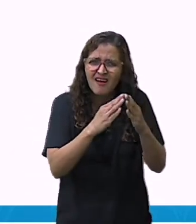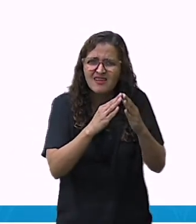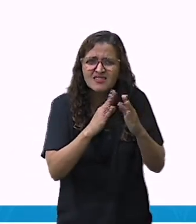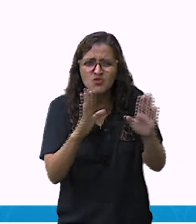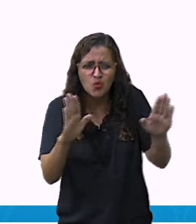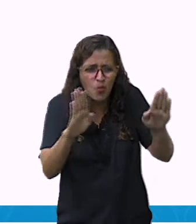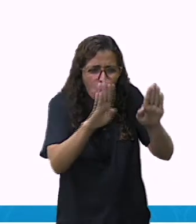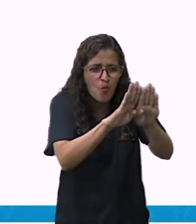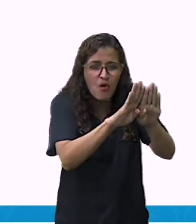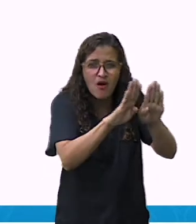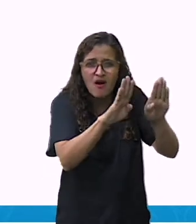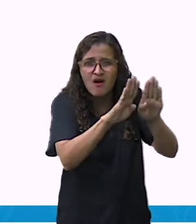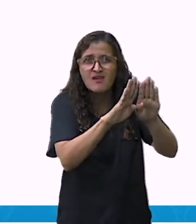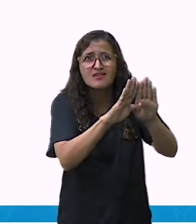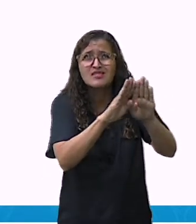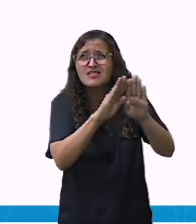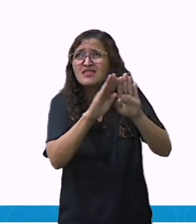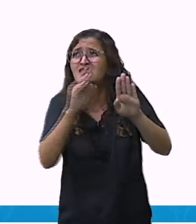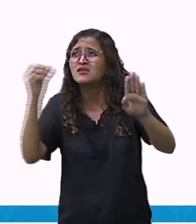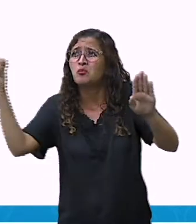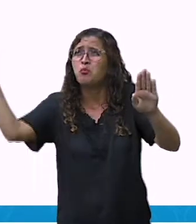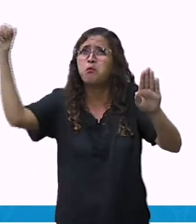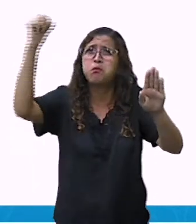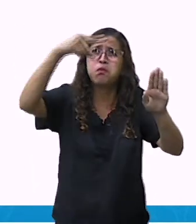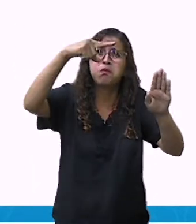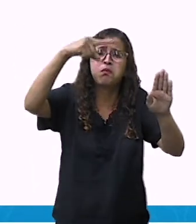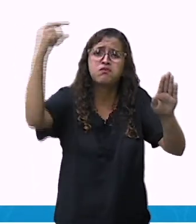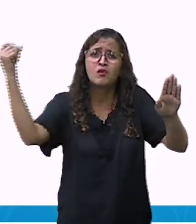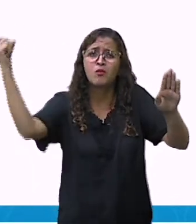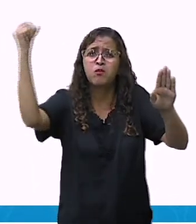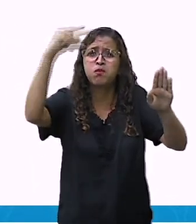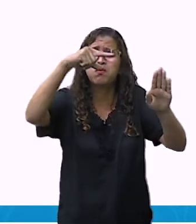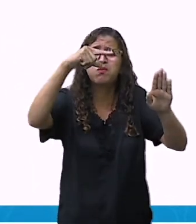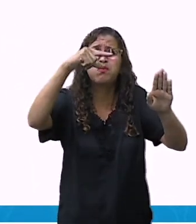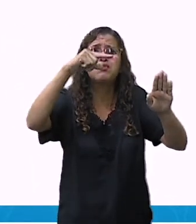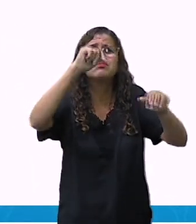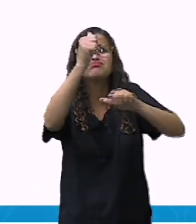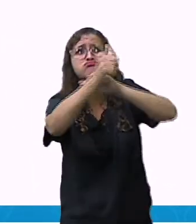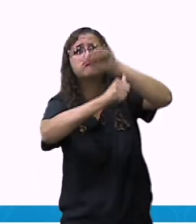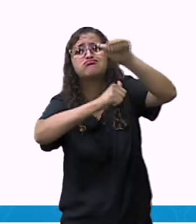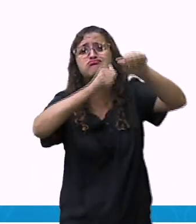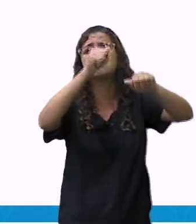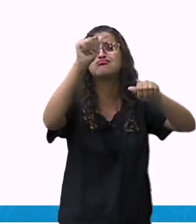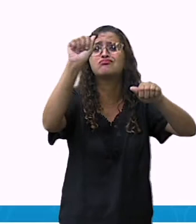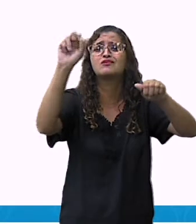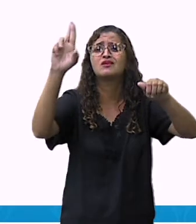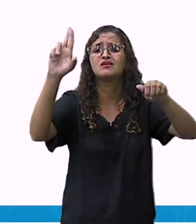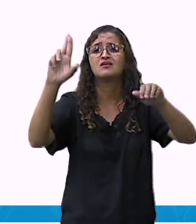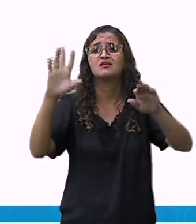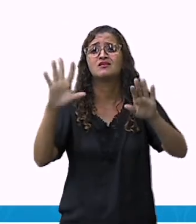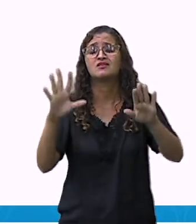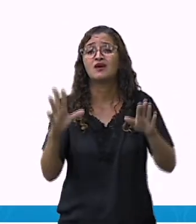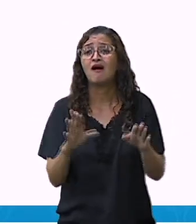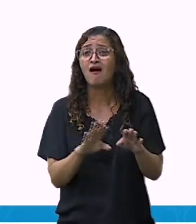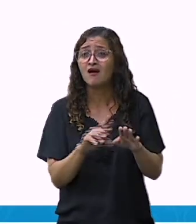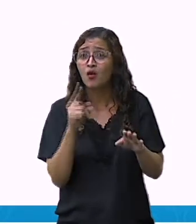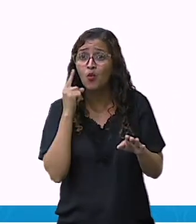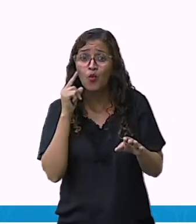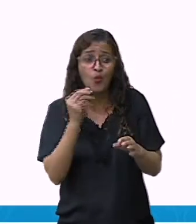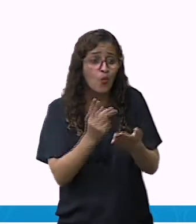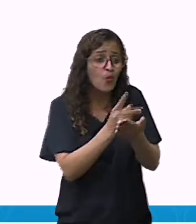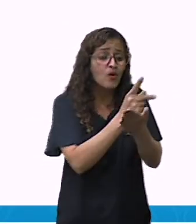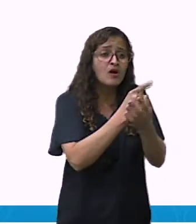fechada, não entra luz solar, não tem troca de ar, o que que acontece? Os móveis, eles